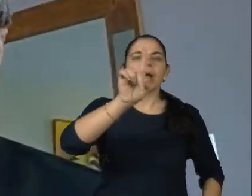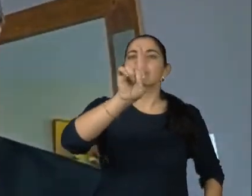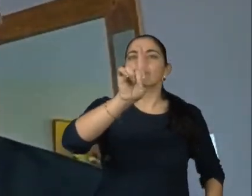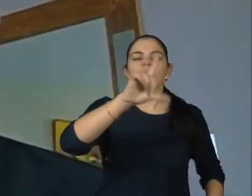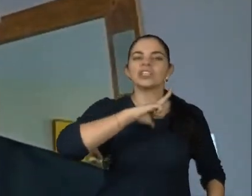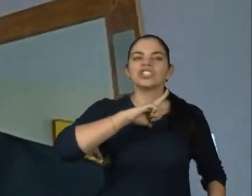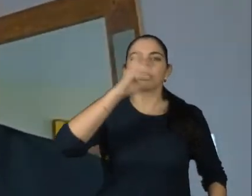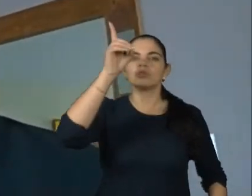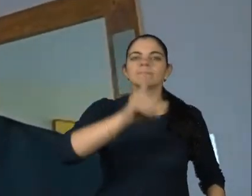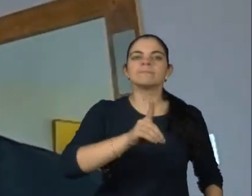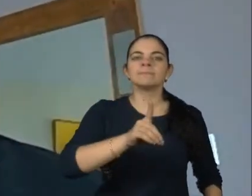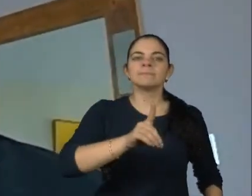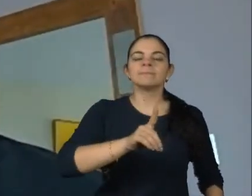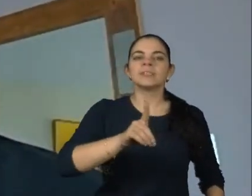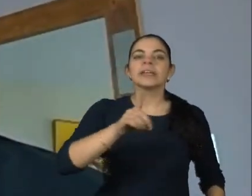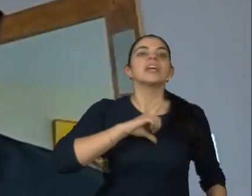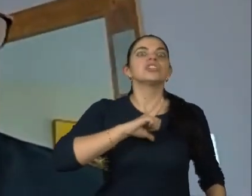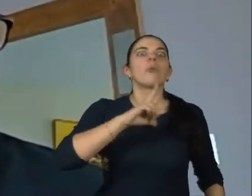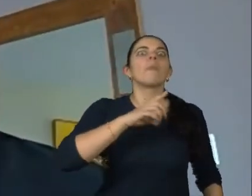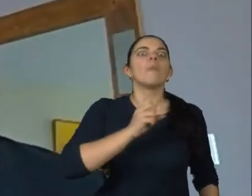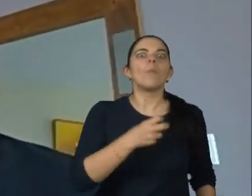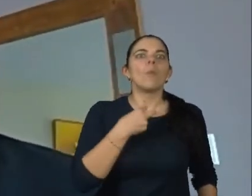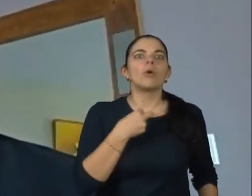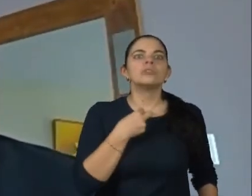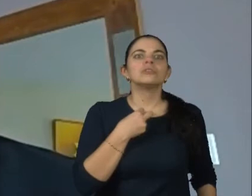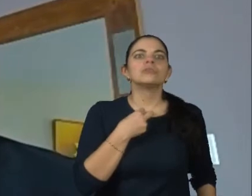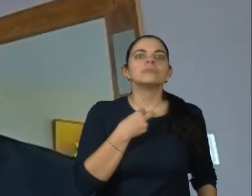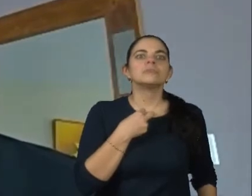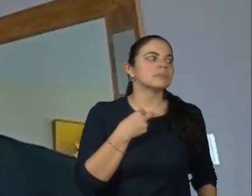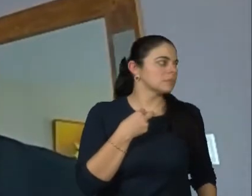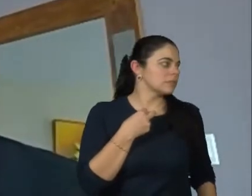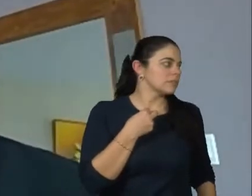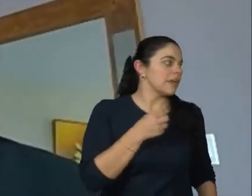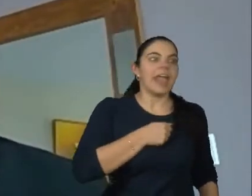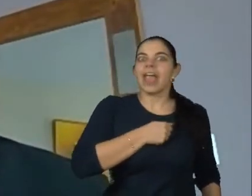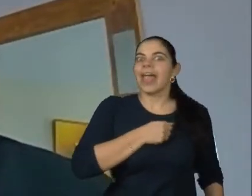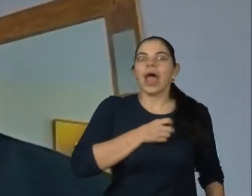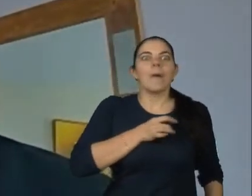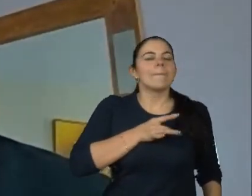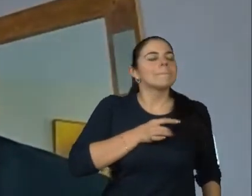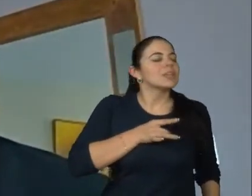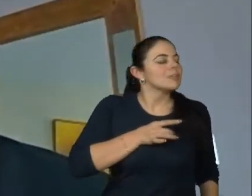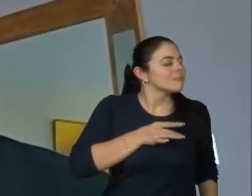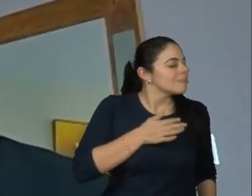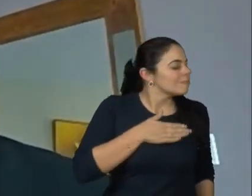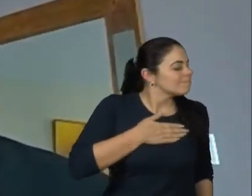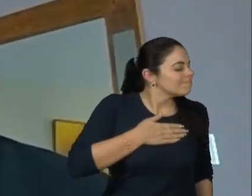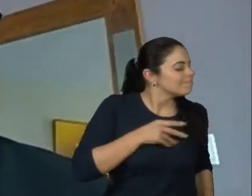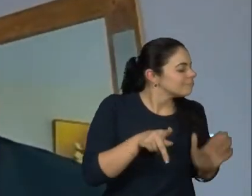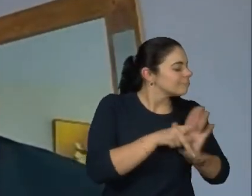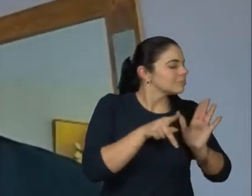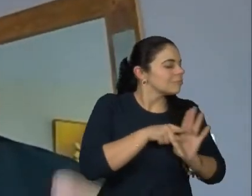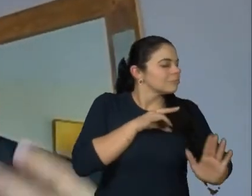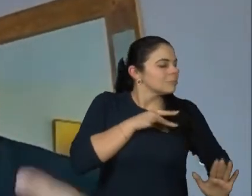esse direito. E a gente não se deu esse direito. E eu vou falar a verdade para vocês. Ah, eu morri de medo. Várias vezes. Mas eu não